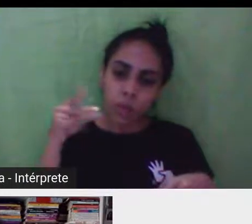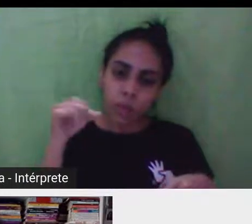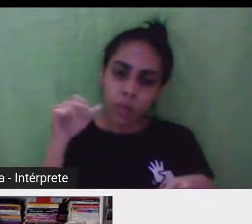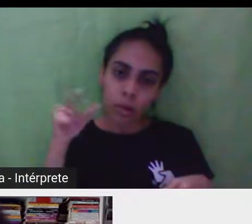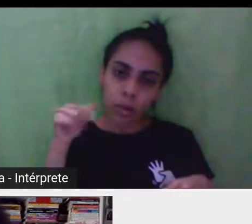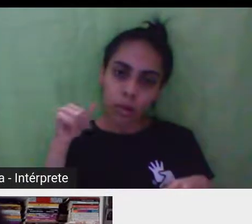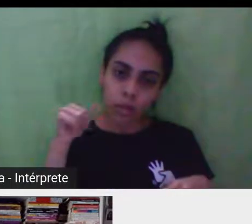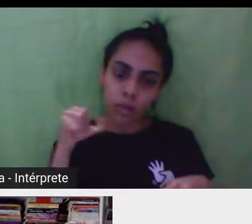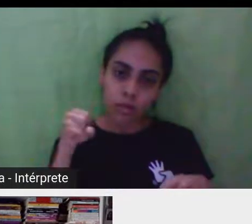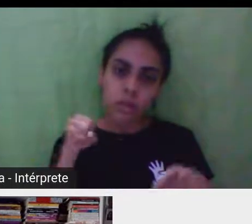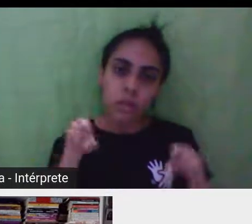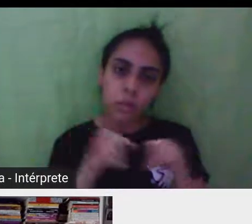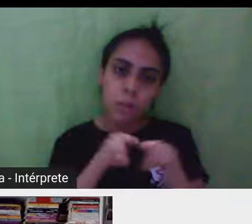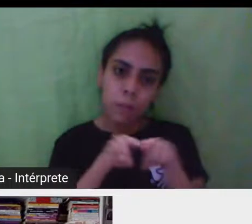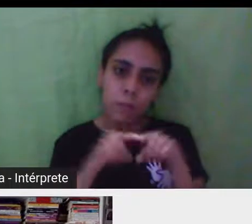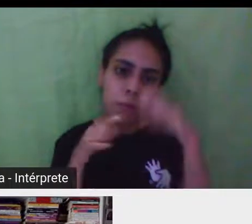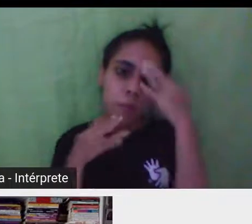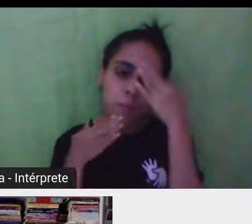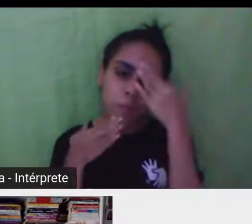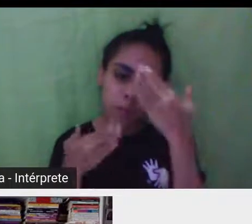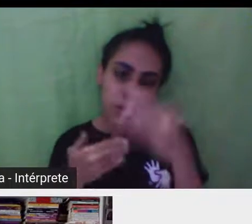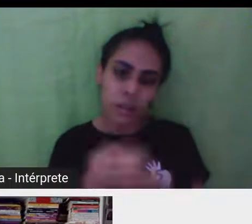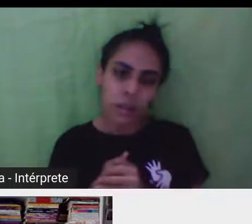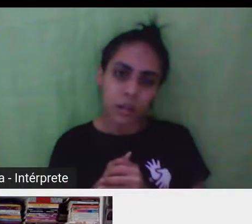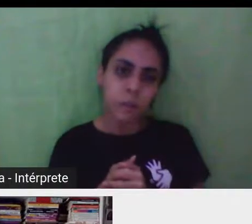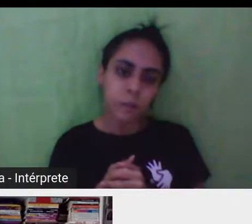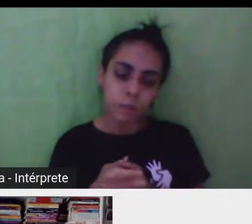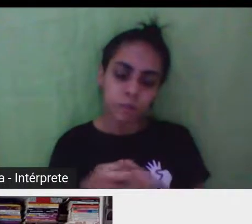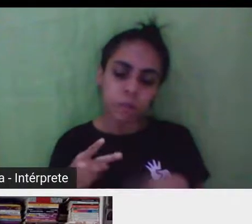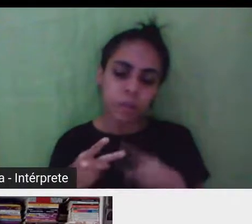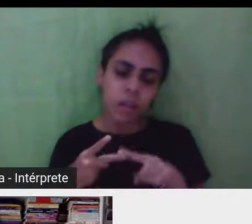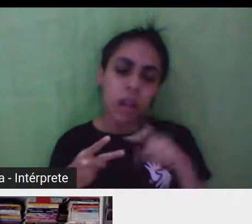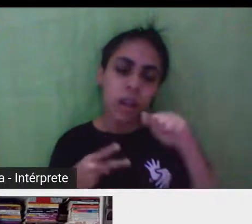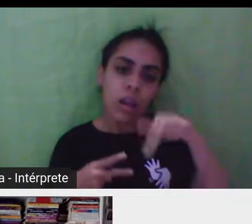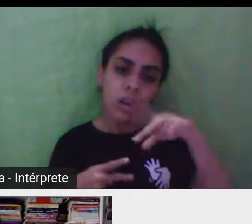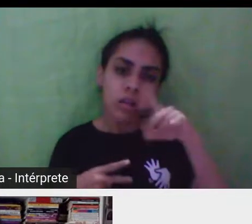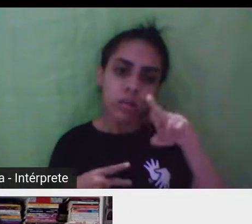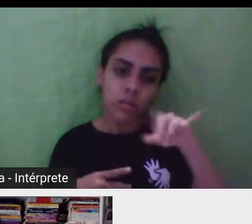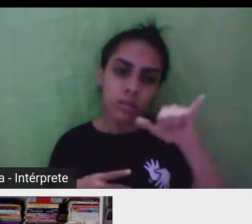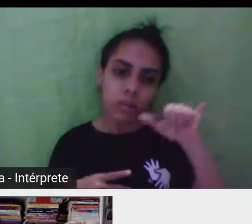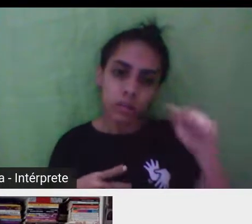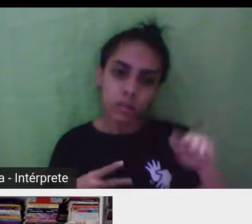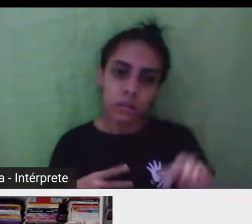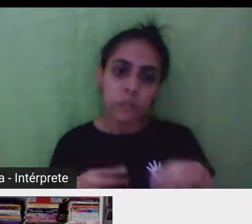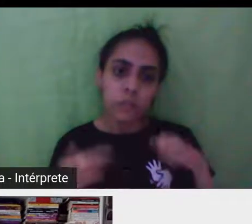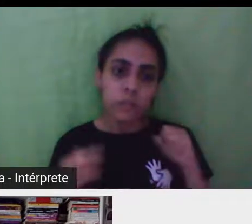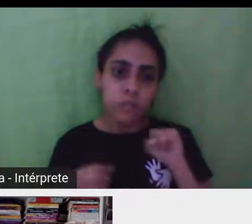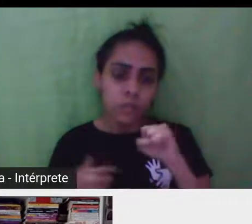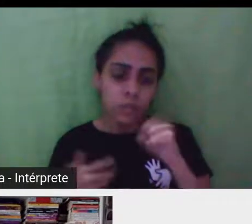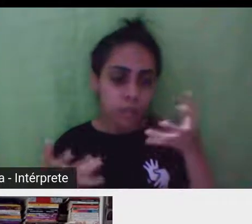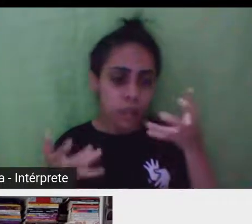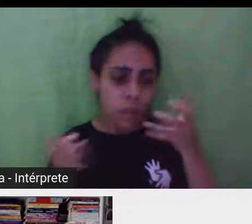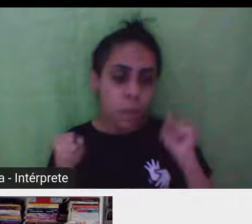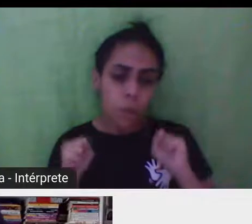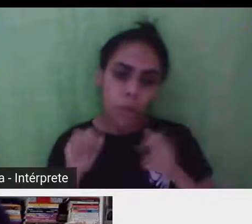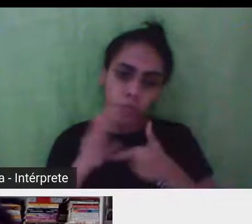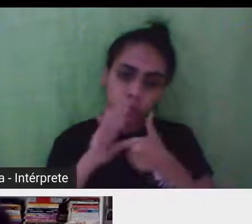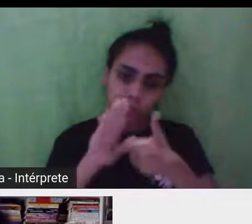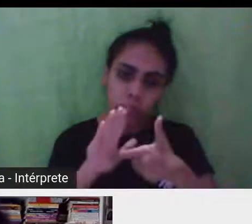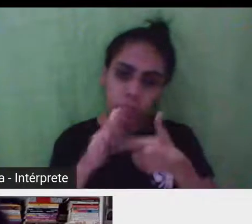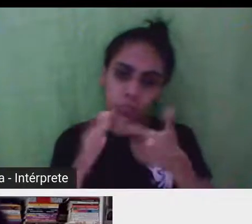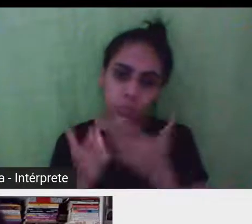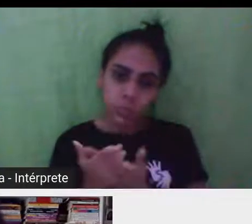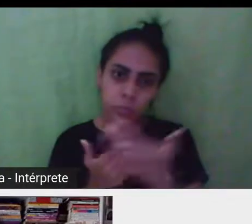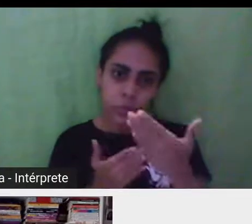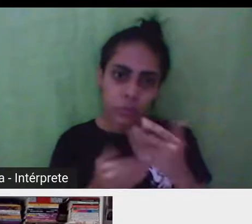uhul, saliu, saliu. E aí, se você quiser, Gleida, já entrar na apresentação, podemos. porque